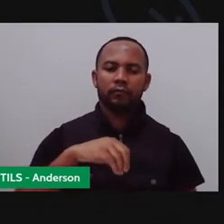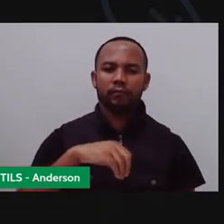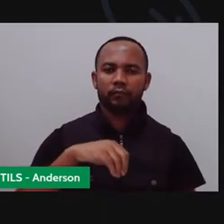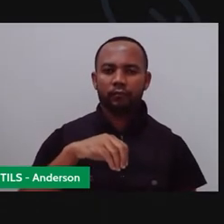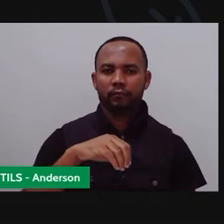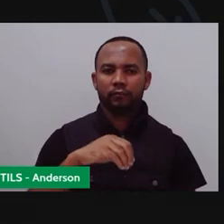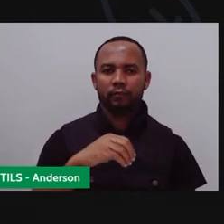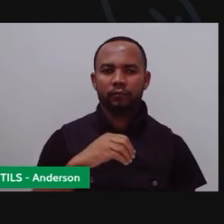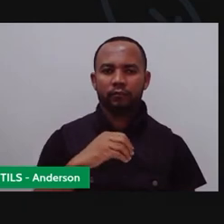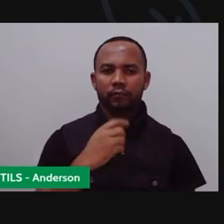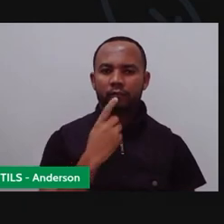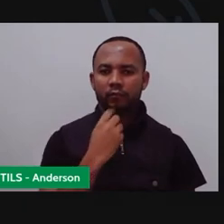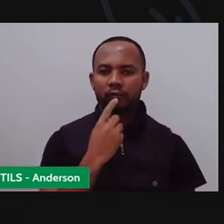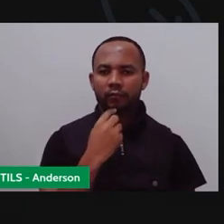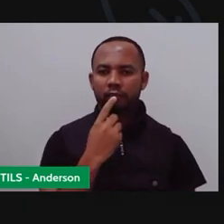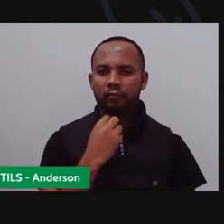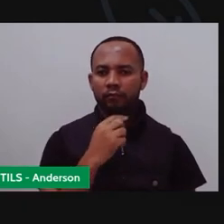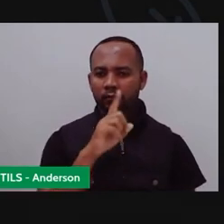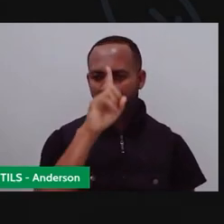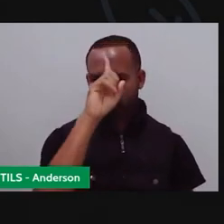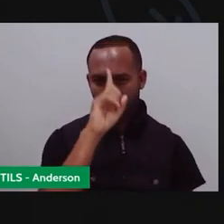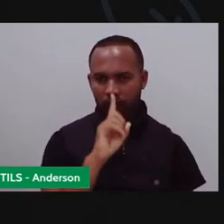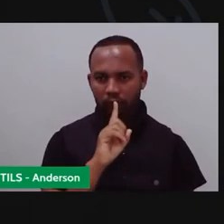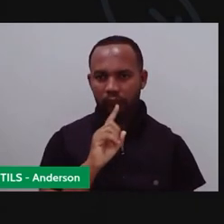Deixa eu botar aqui pra frente pra vocês verem, ó.